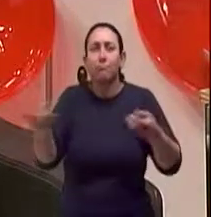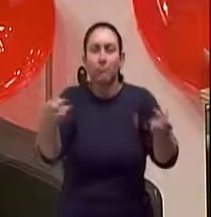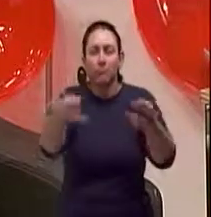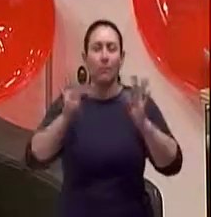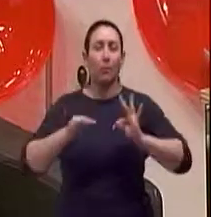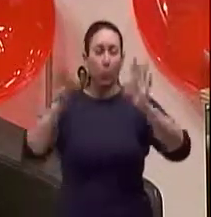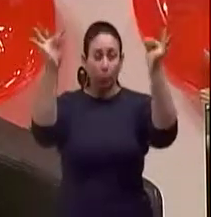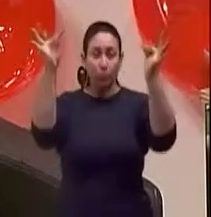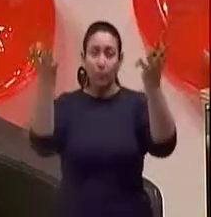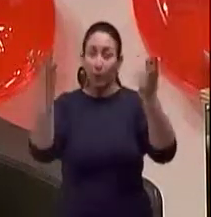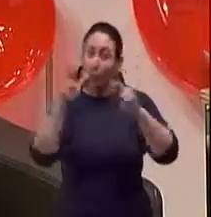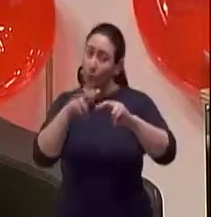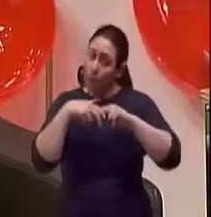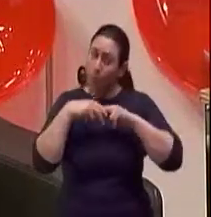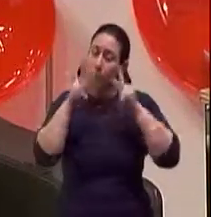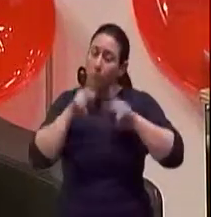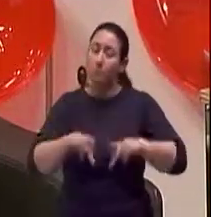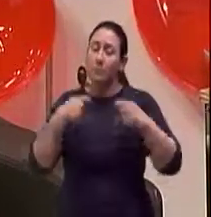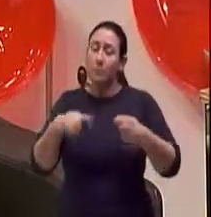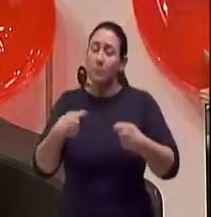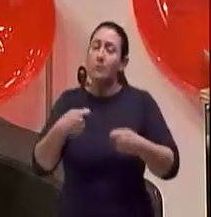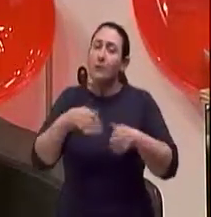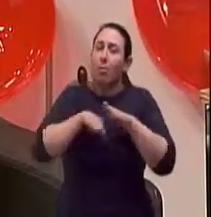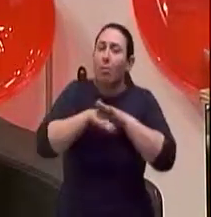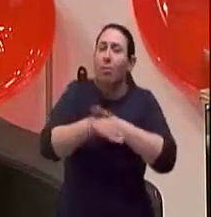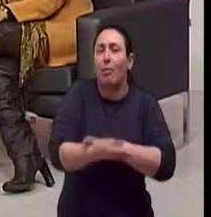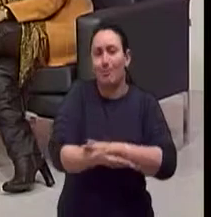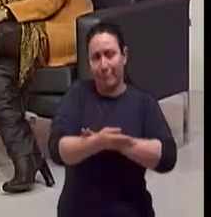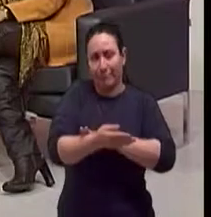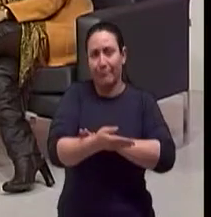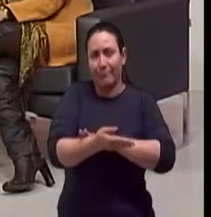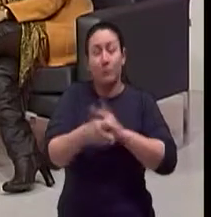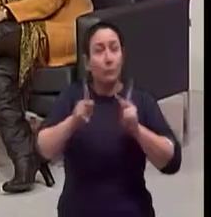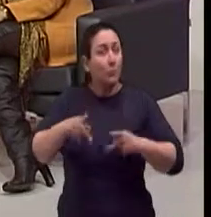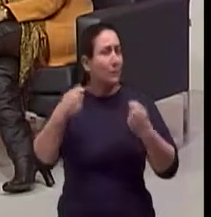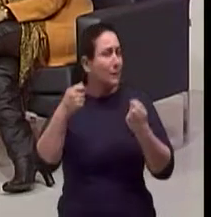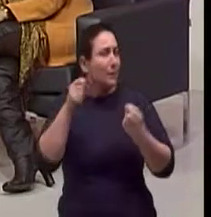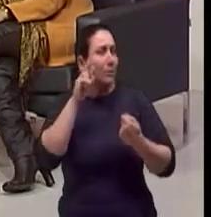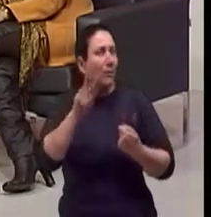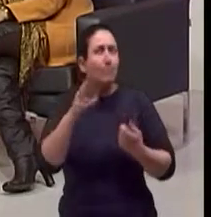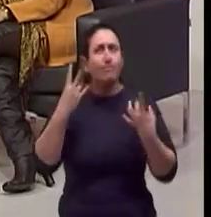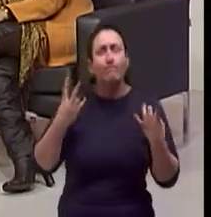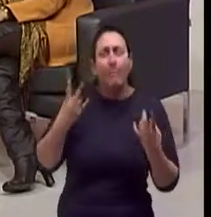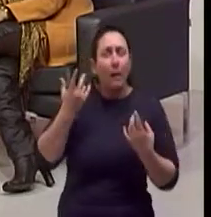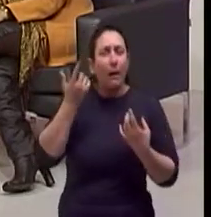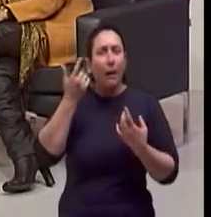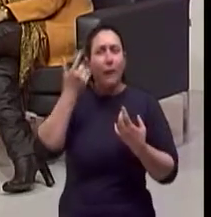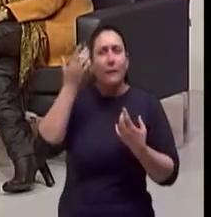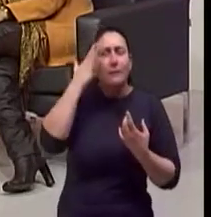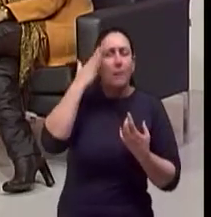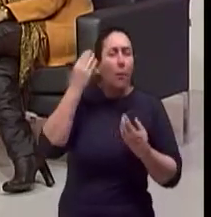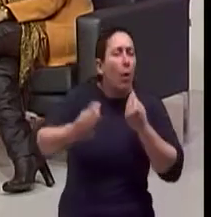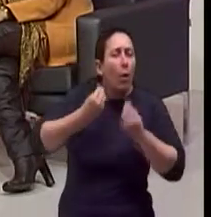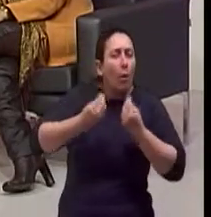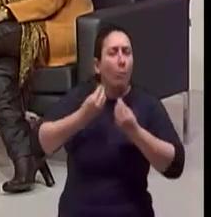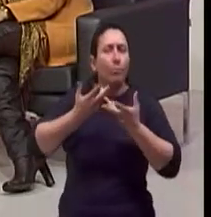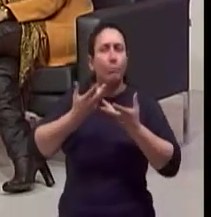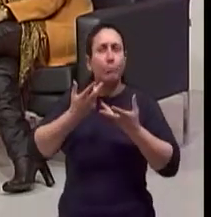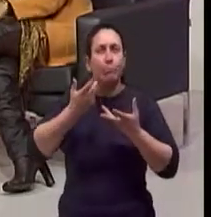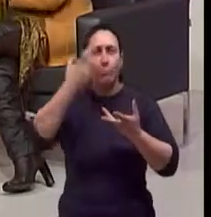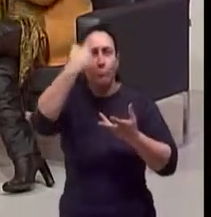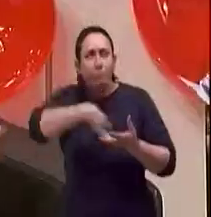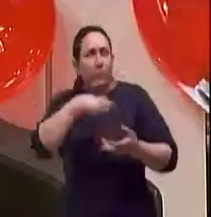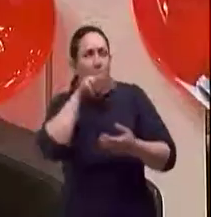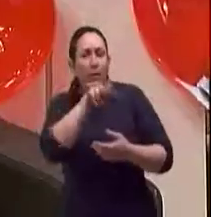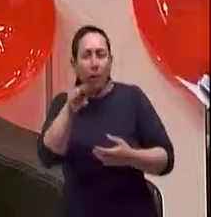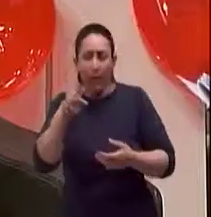para cima, tem que estar, no mínimo, se adaptando, ou então ficar ligado, ficar ligado em, o que é isso, né, com o